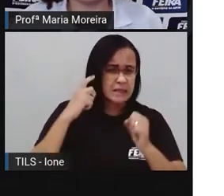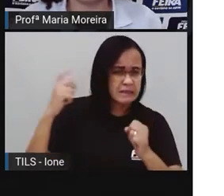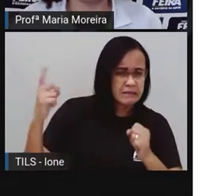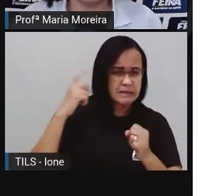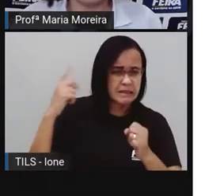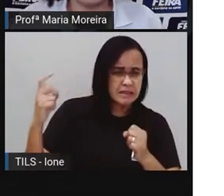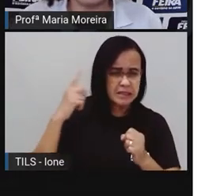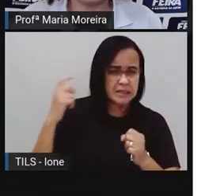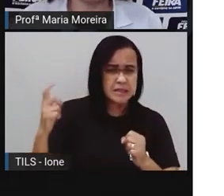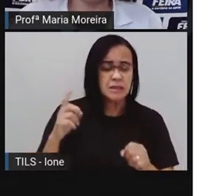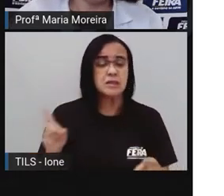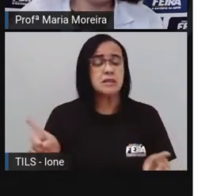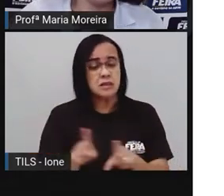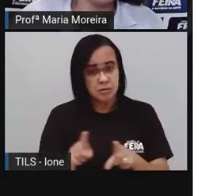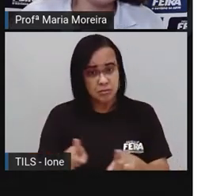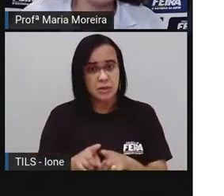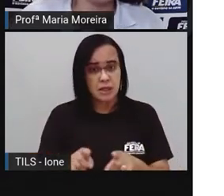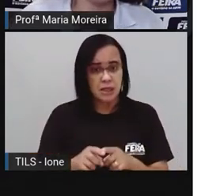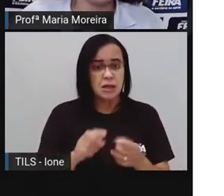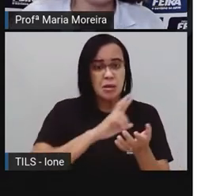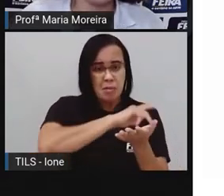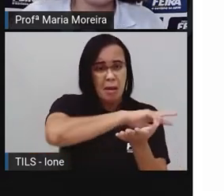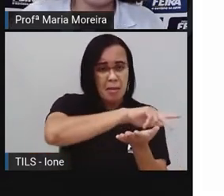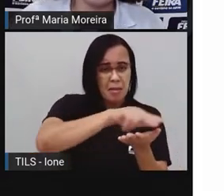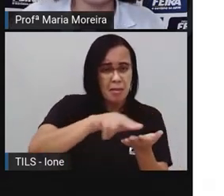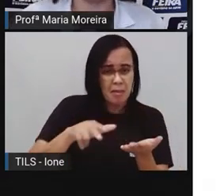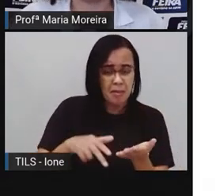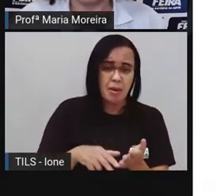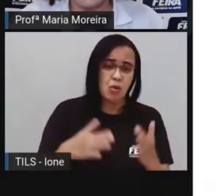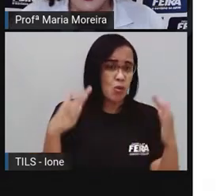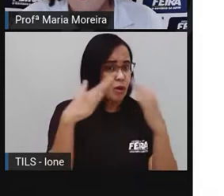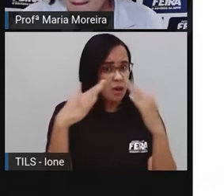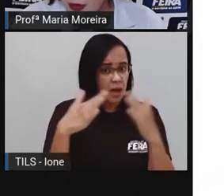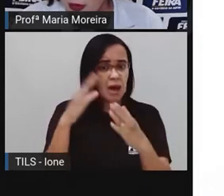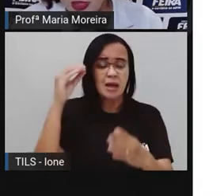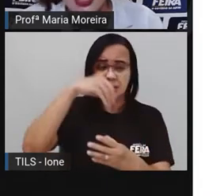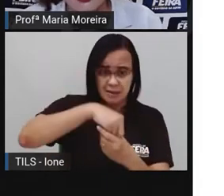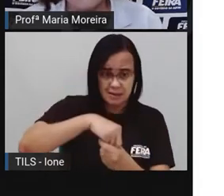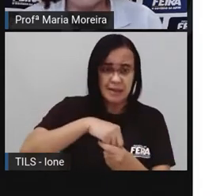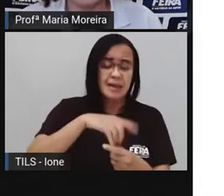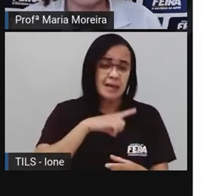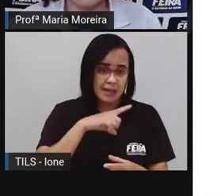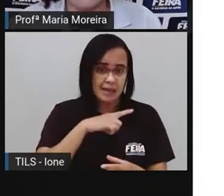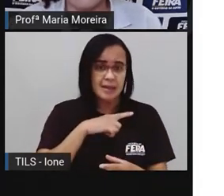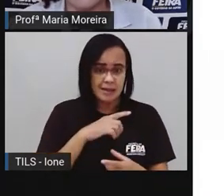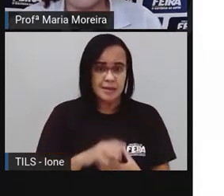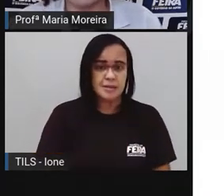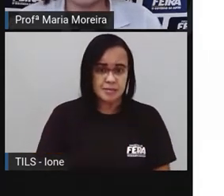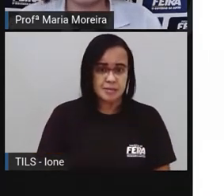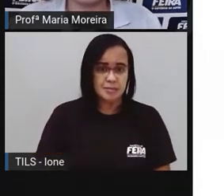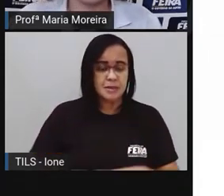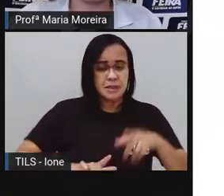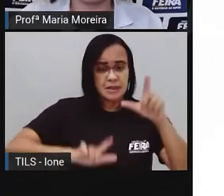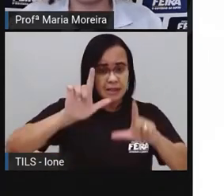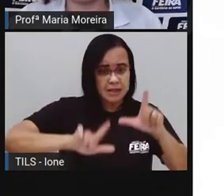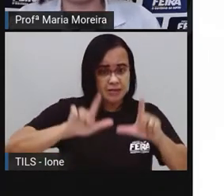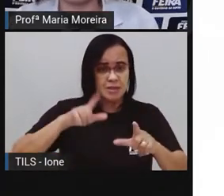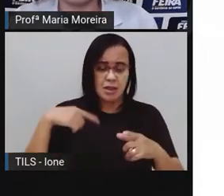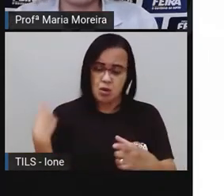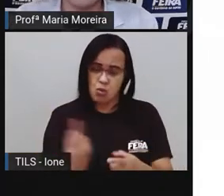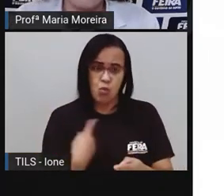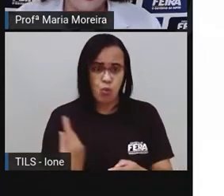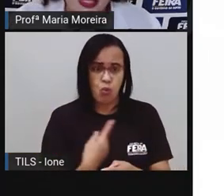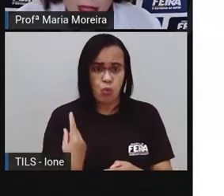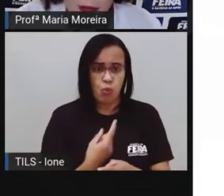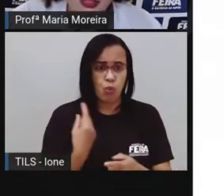funcionários, fazem muito barulho. Então, isso aí também provoca o quê? A poluição sonora. Então, às vezes, a gente acha que a poluição